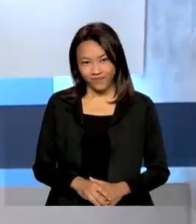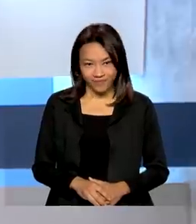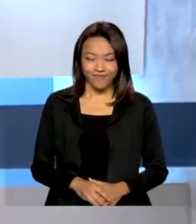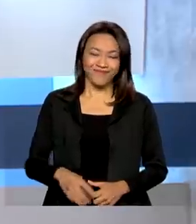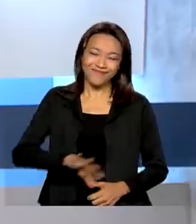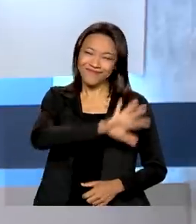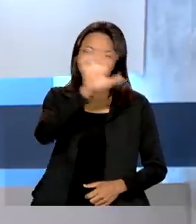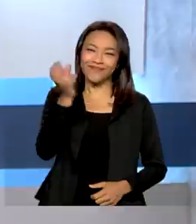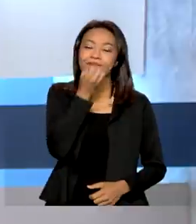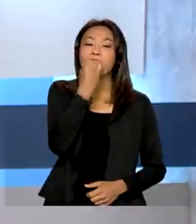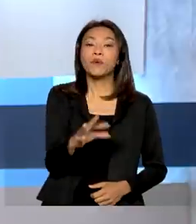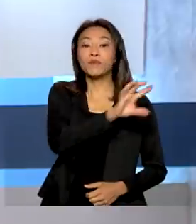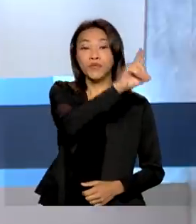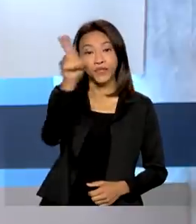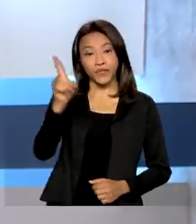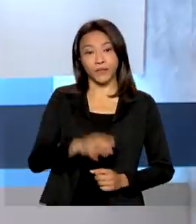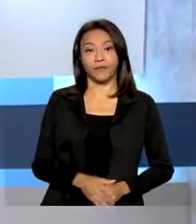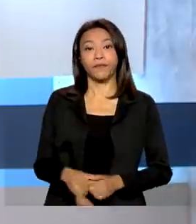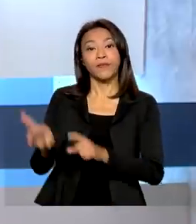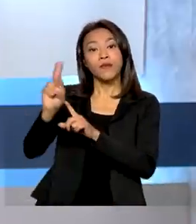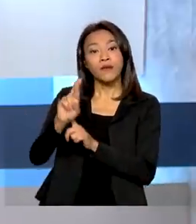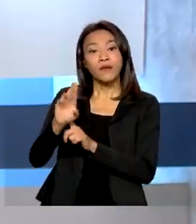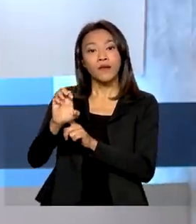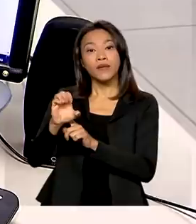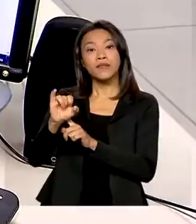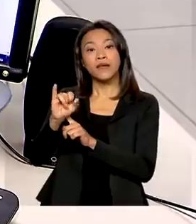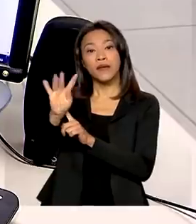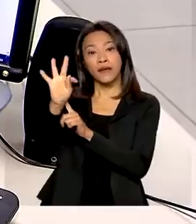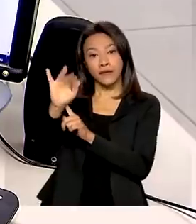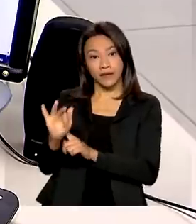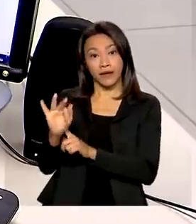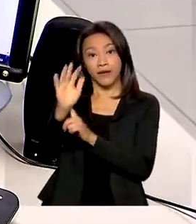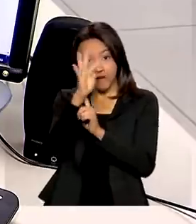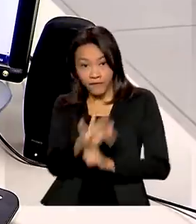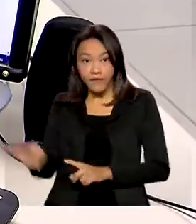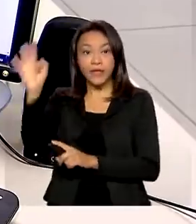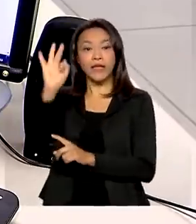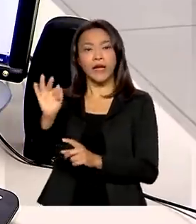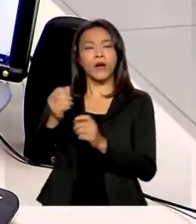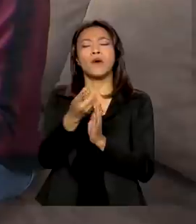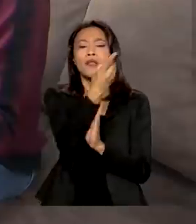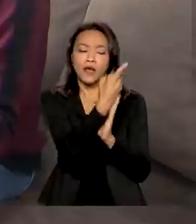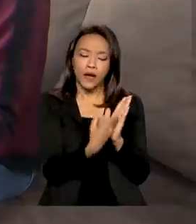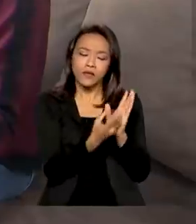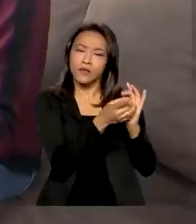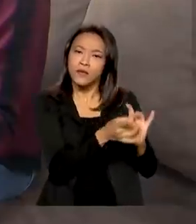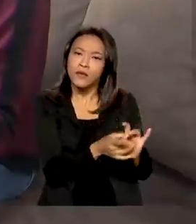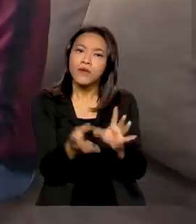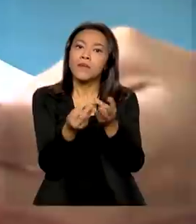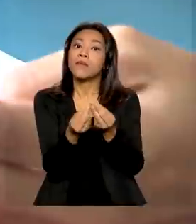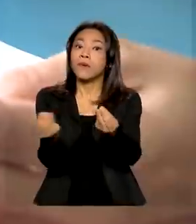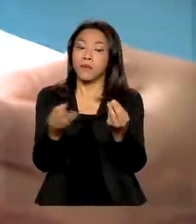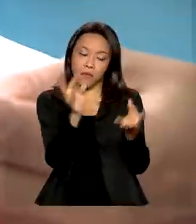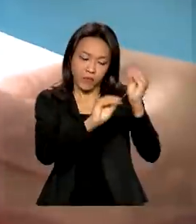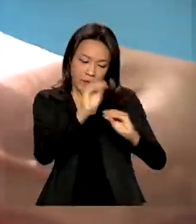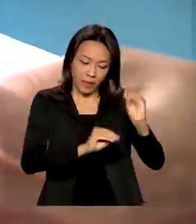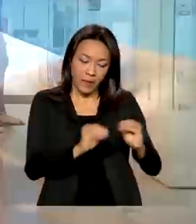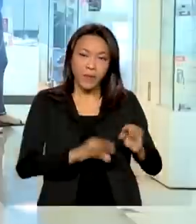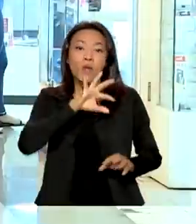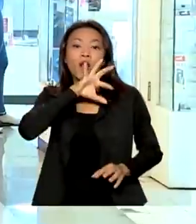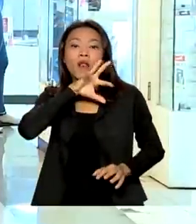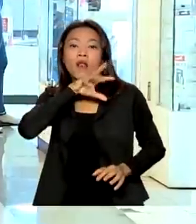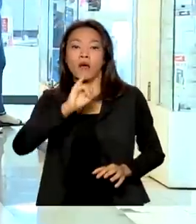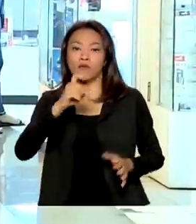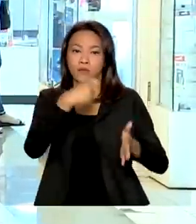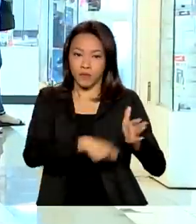Olá, bom dia. Receita Federal libera a declaração pré-preenchida do imposto de renda. Hoje é